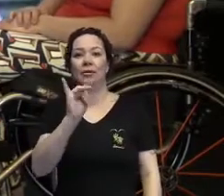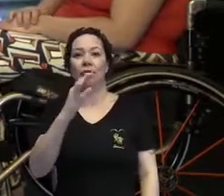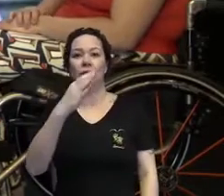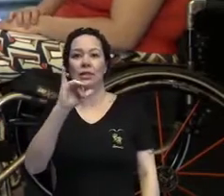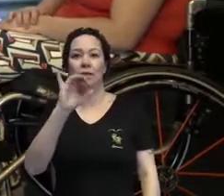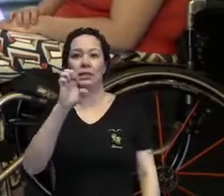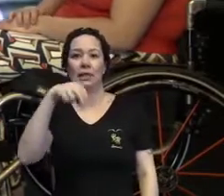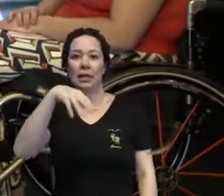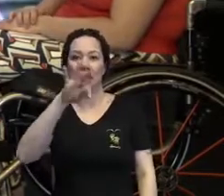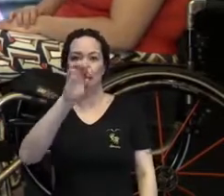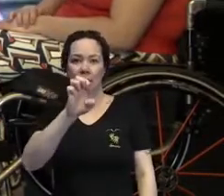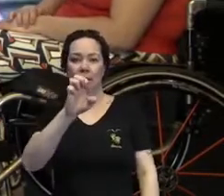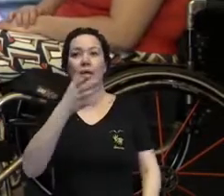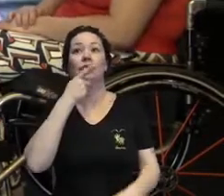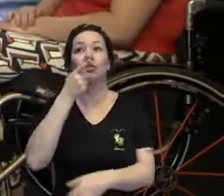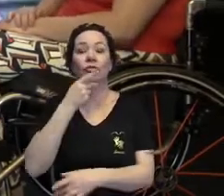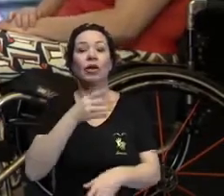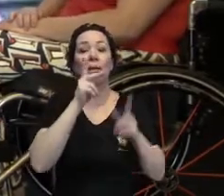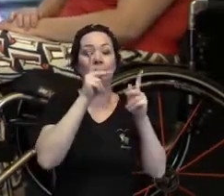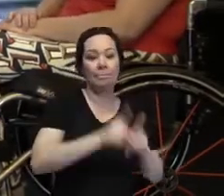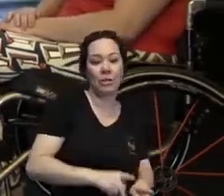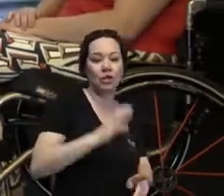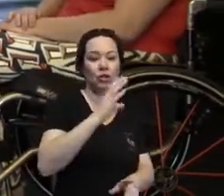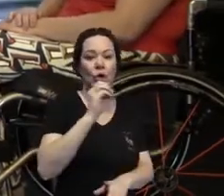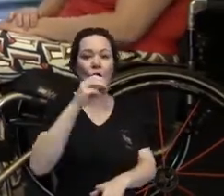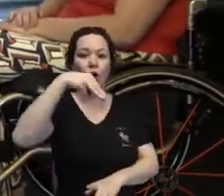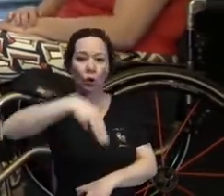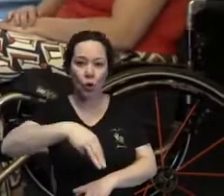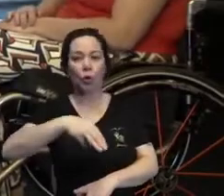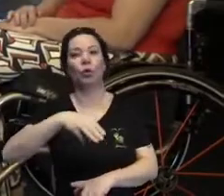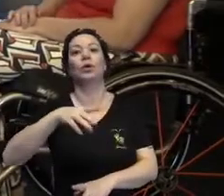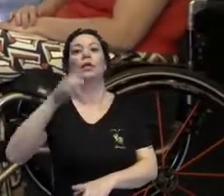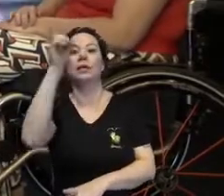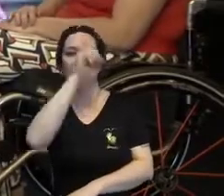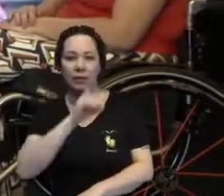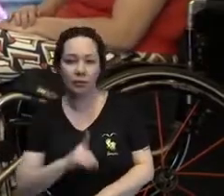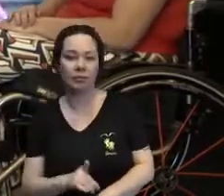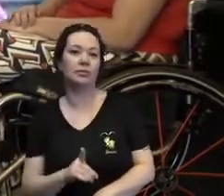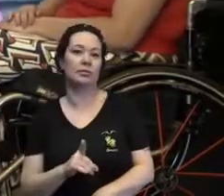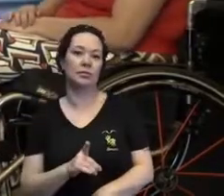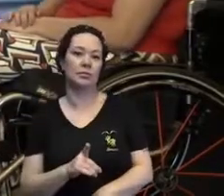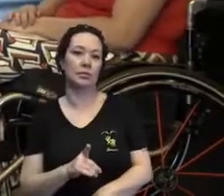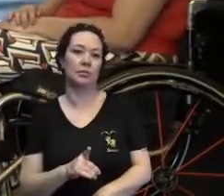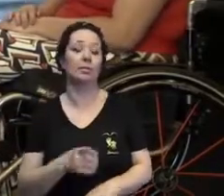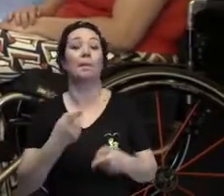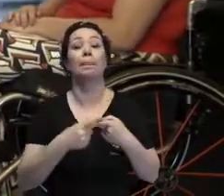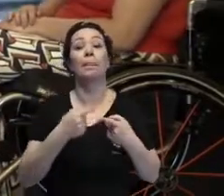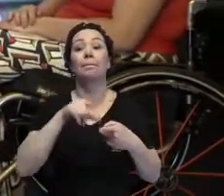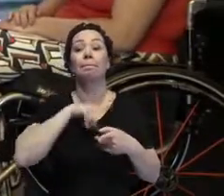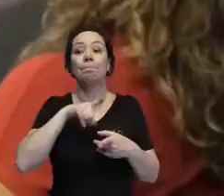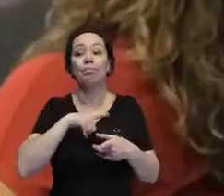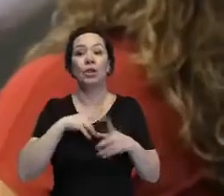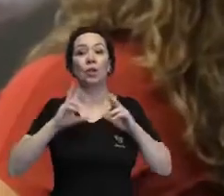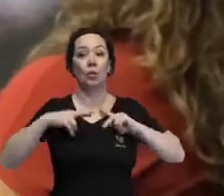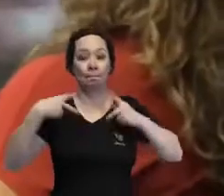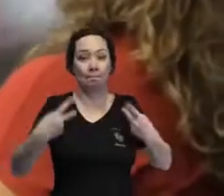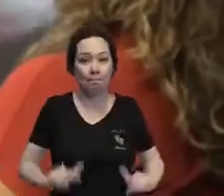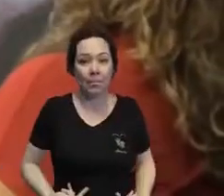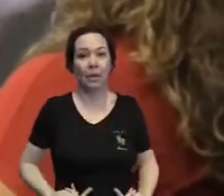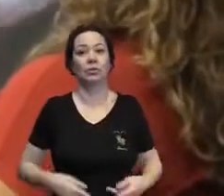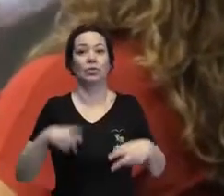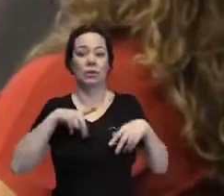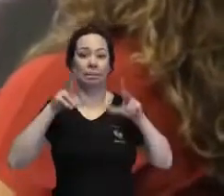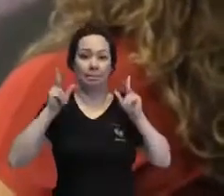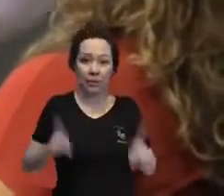fala pessoa com deficiência porque antes da deficiência existe uma pessoa, existe uma humanidade, ser humano que precisa ser